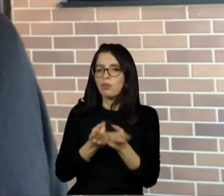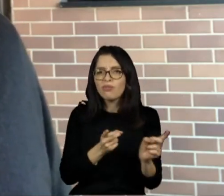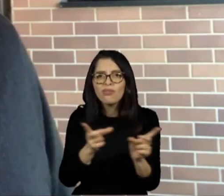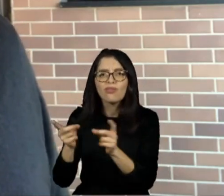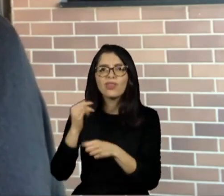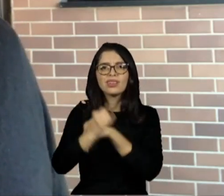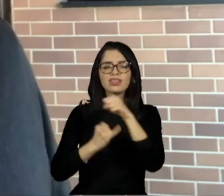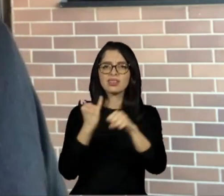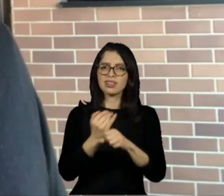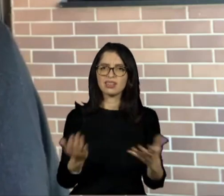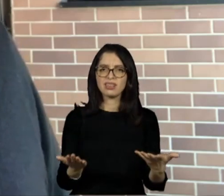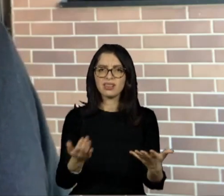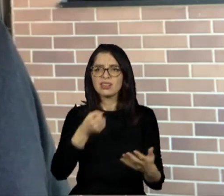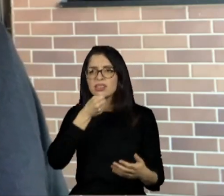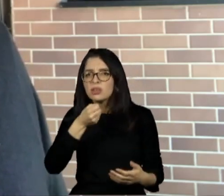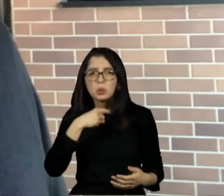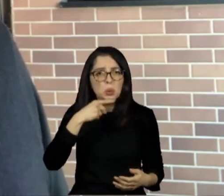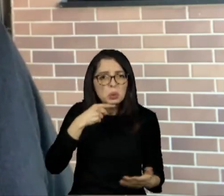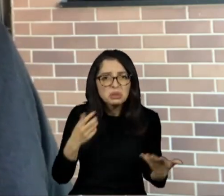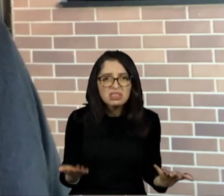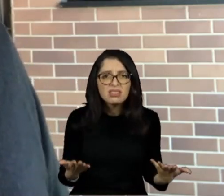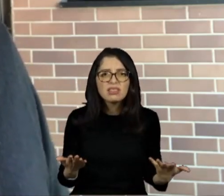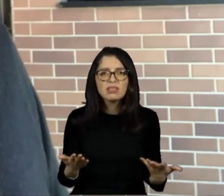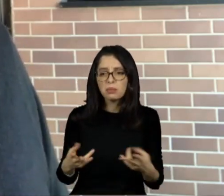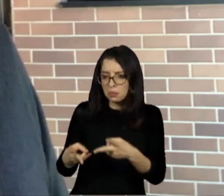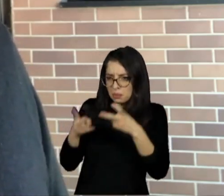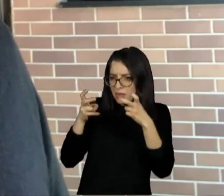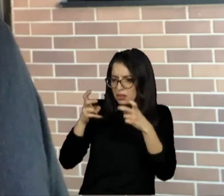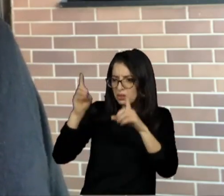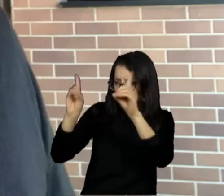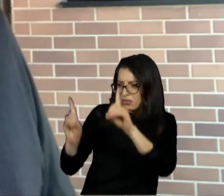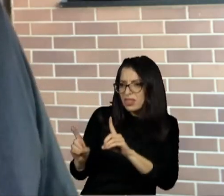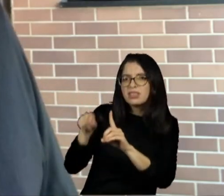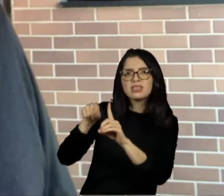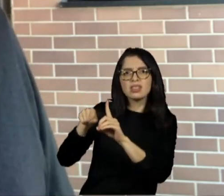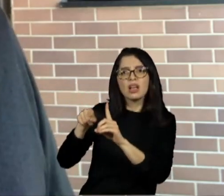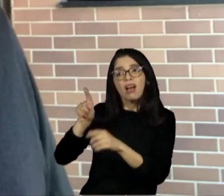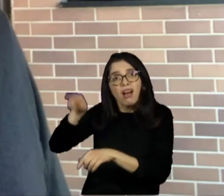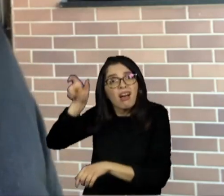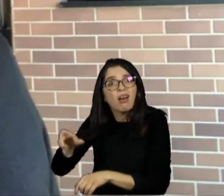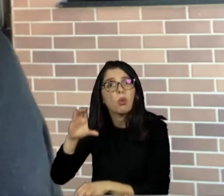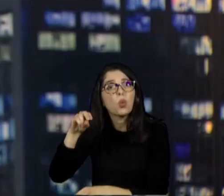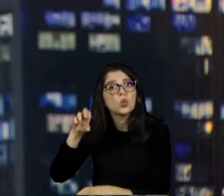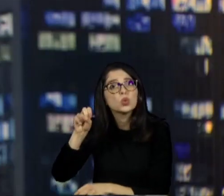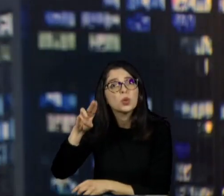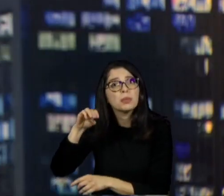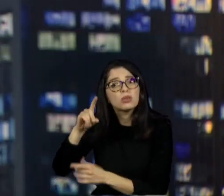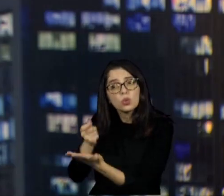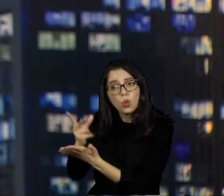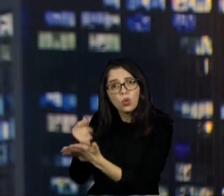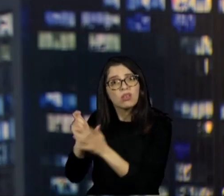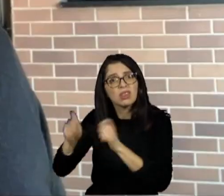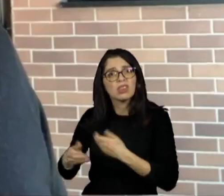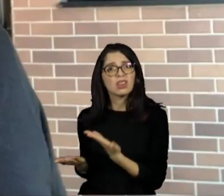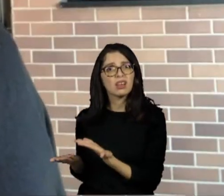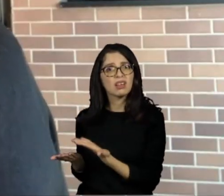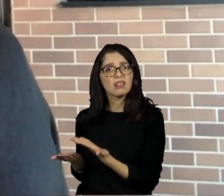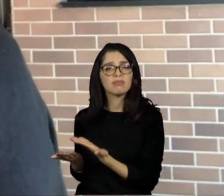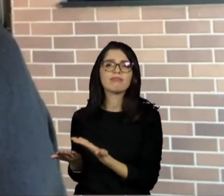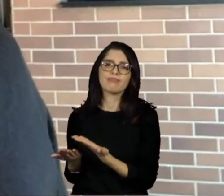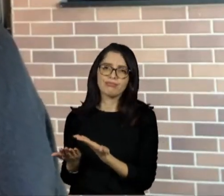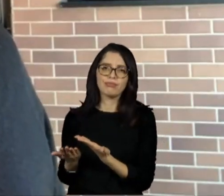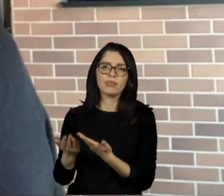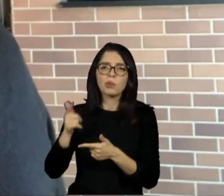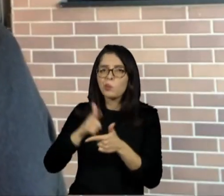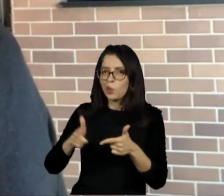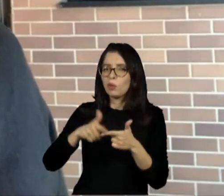Quando você não consegue enxergar a pessoa com deficiência como um consumidor, você está rasgando dinheiro, né? E ter esse tipo de problema,